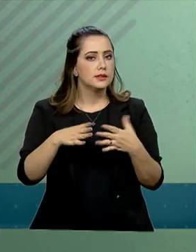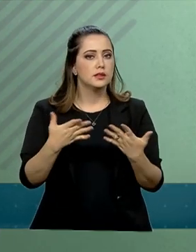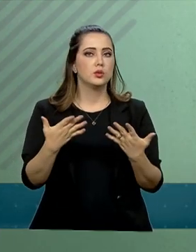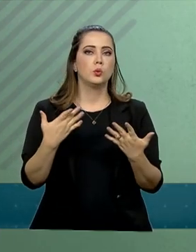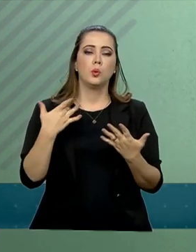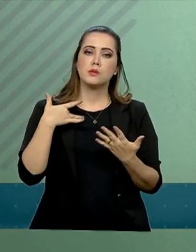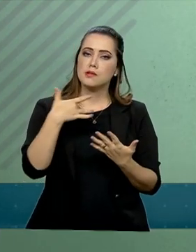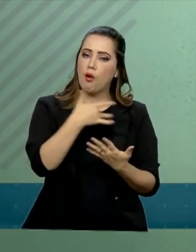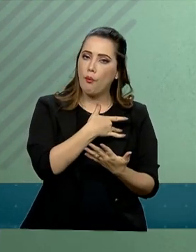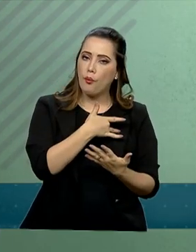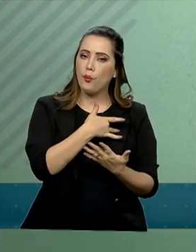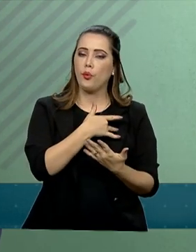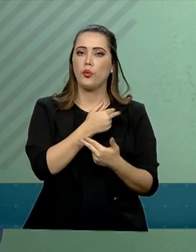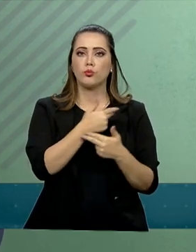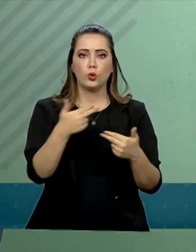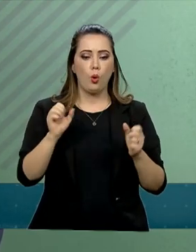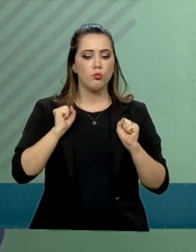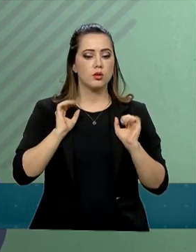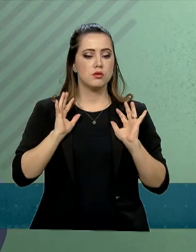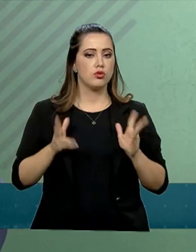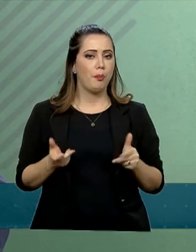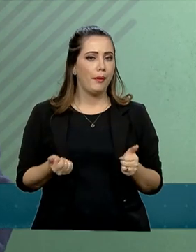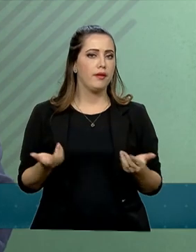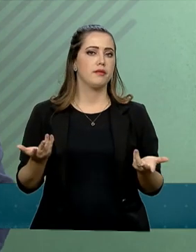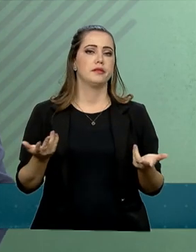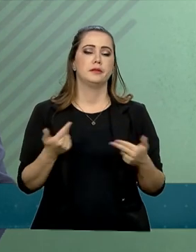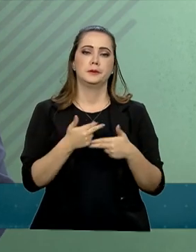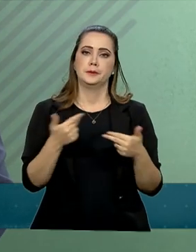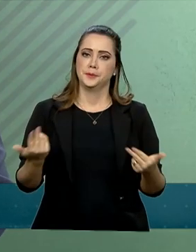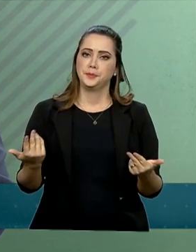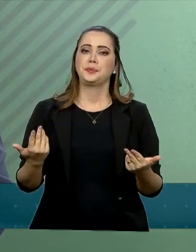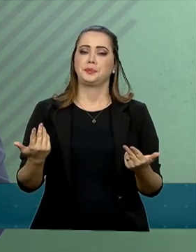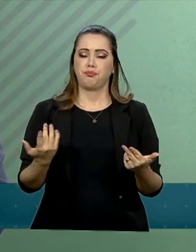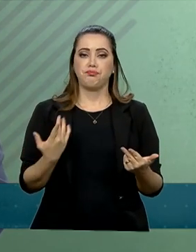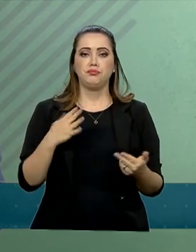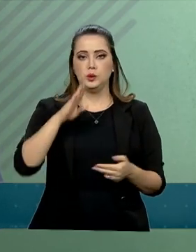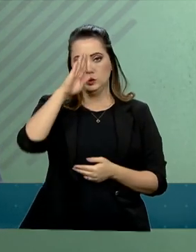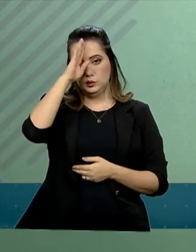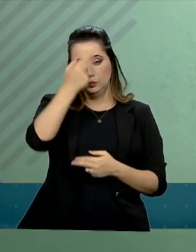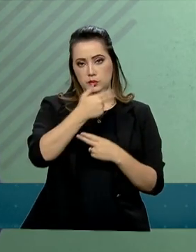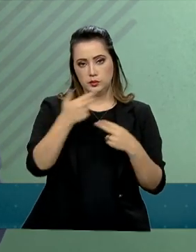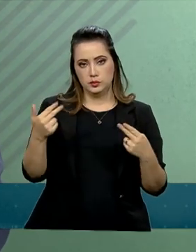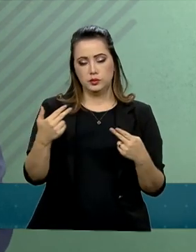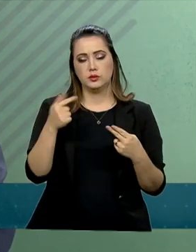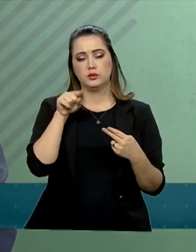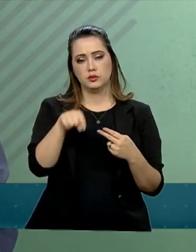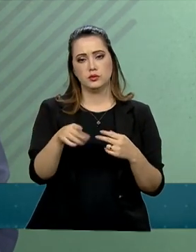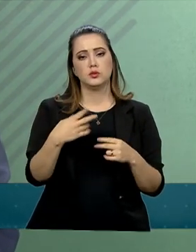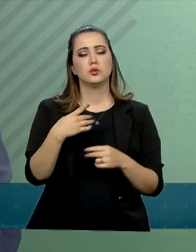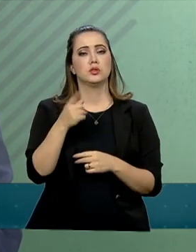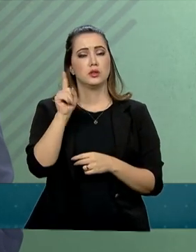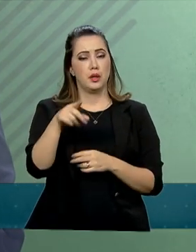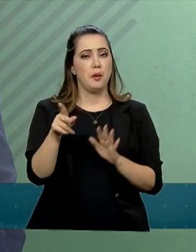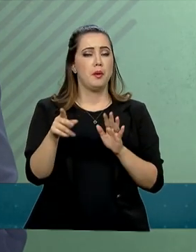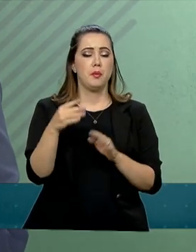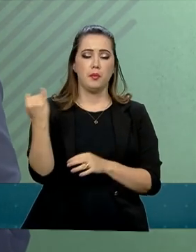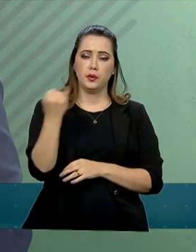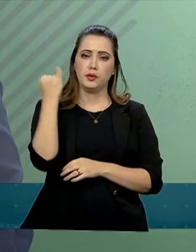saneamento, as principais questões de interesse da nossa população brasileira.